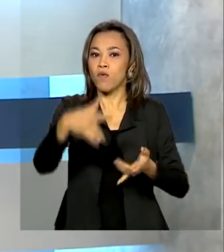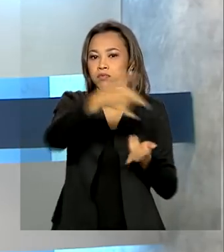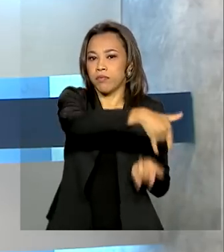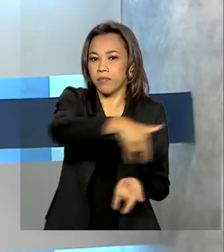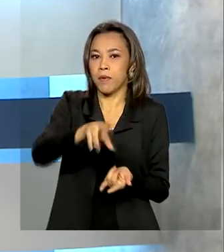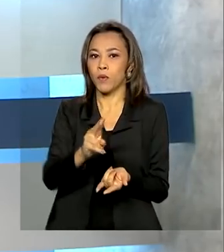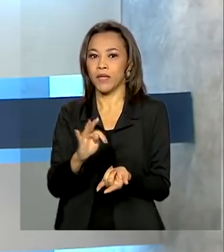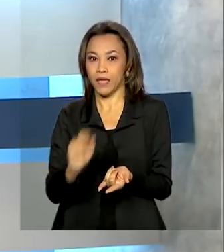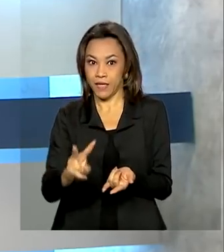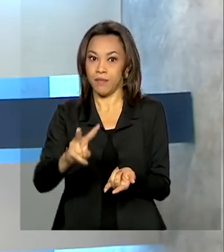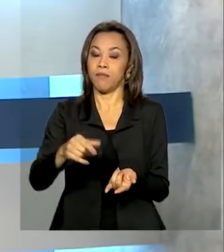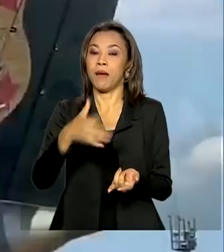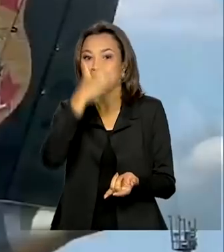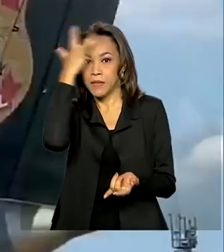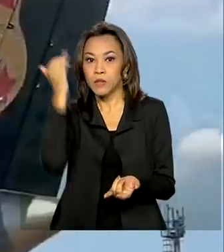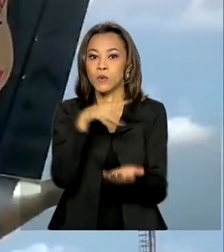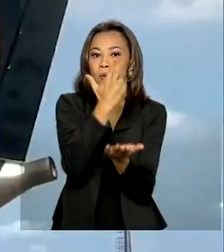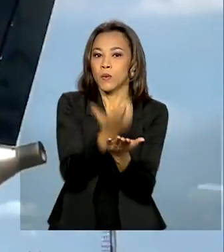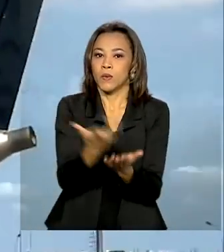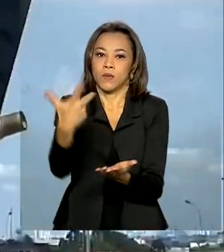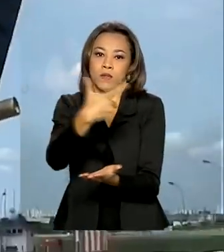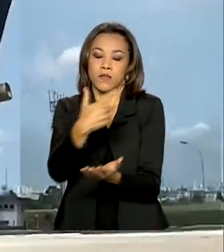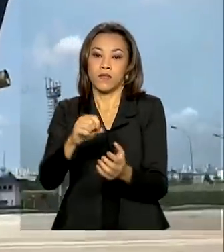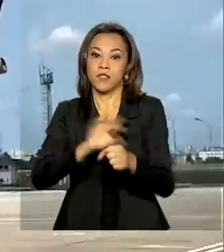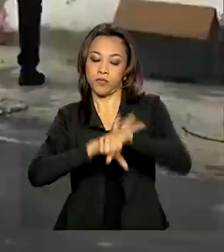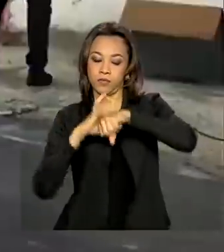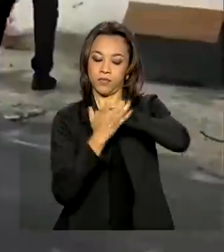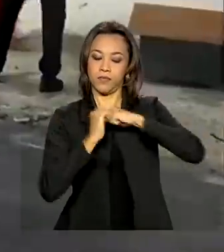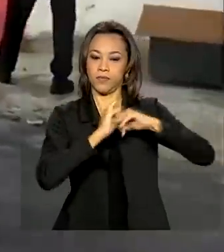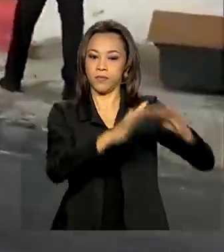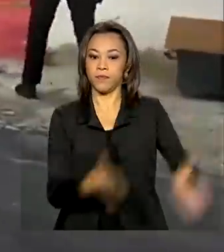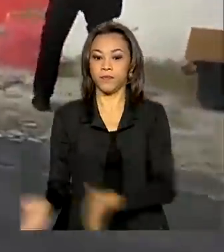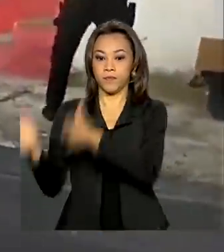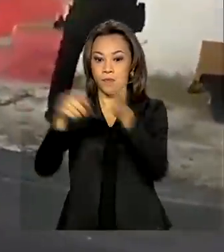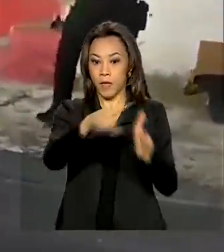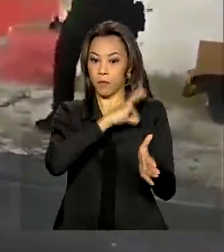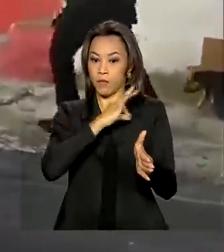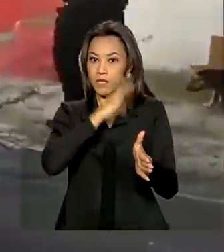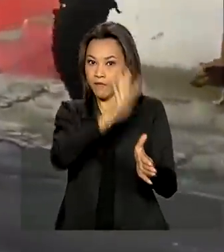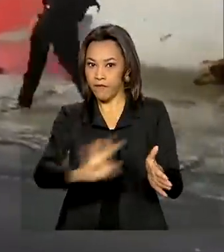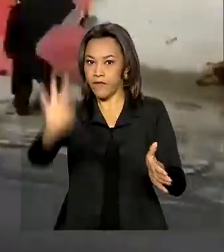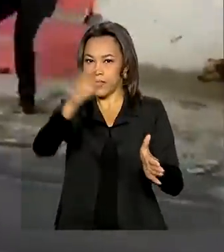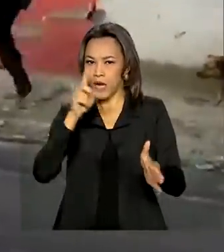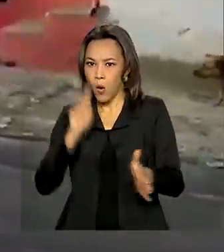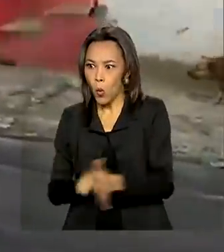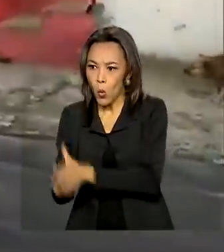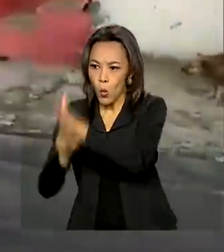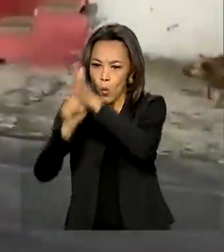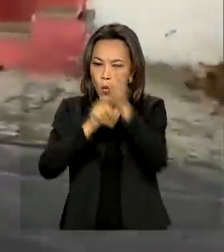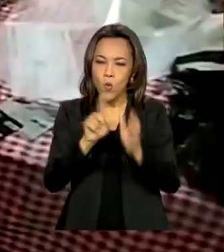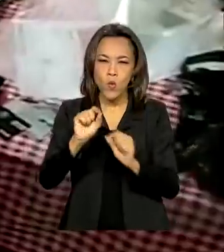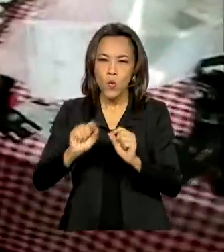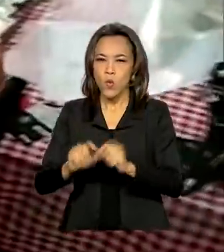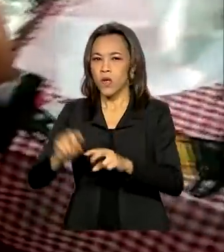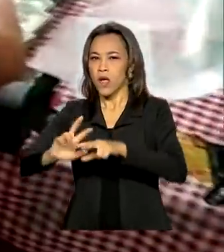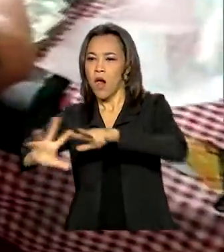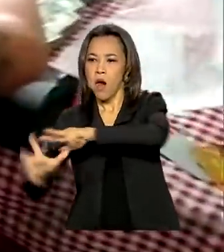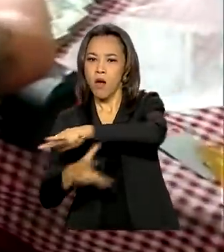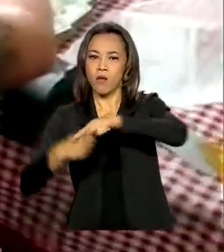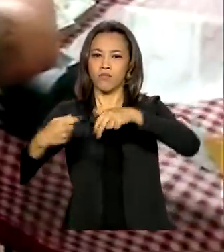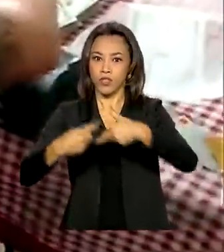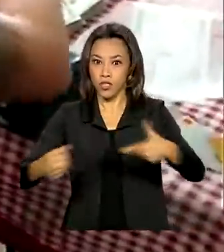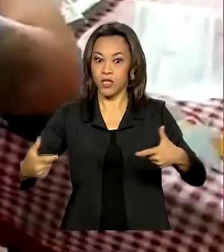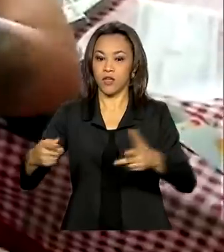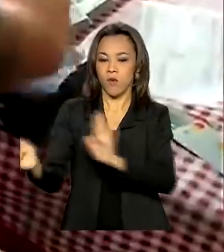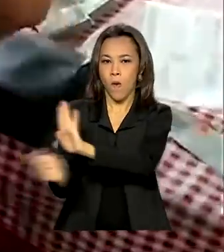de Covid-19. E veja também, Polícia Federal realiza maior operação do ano contra a lavagem de dinheiro do